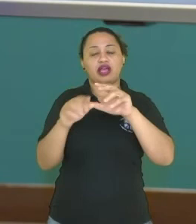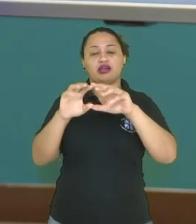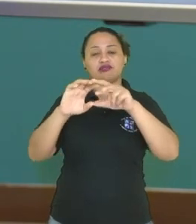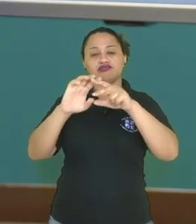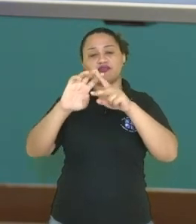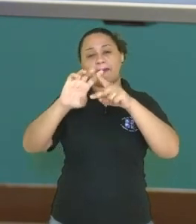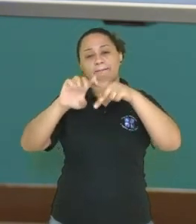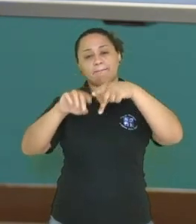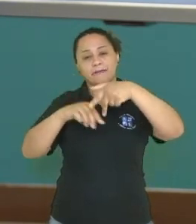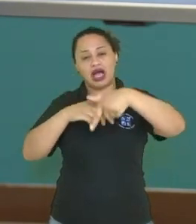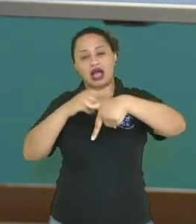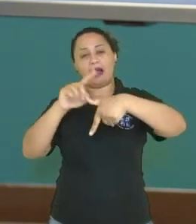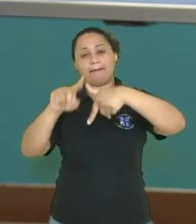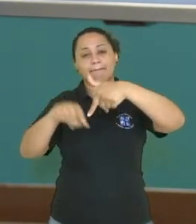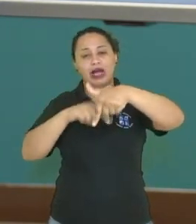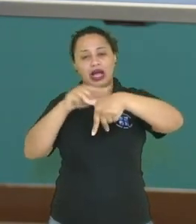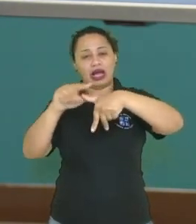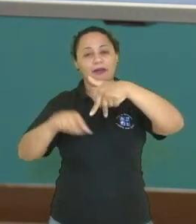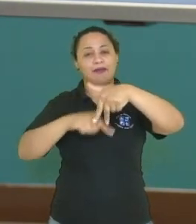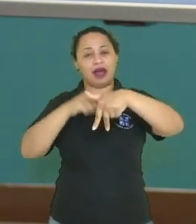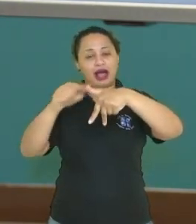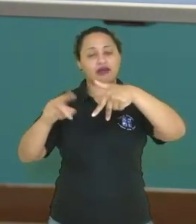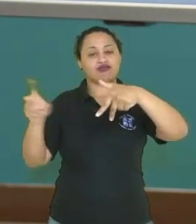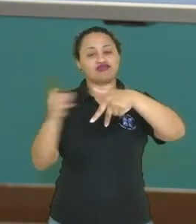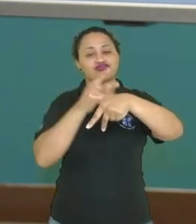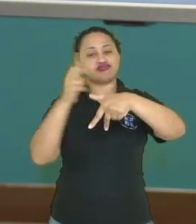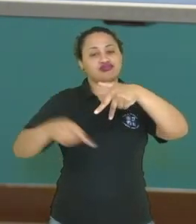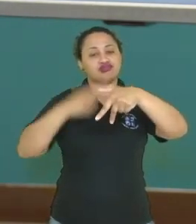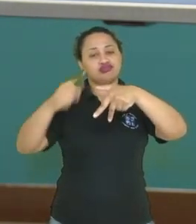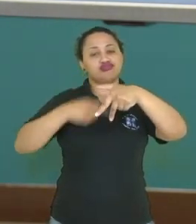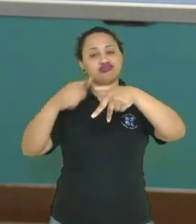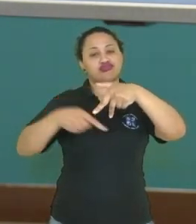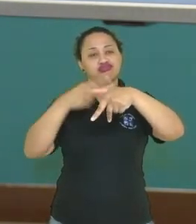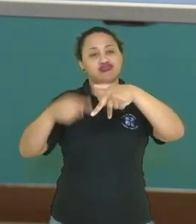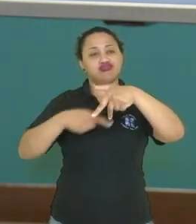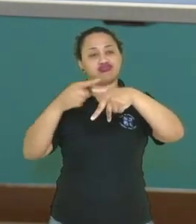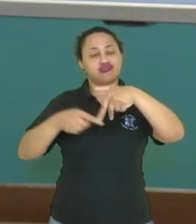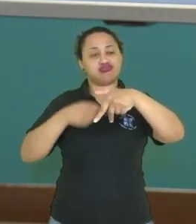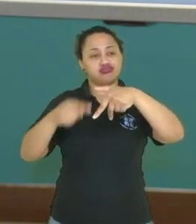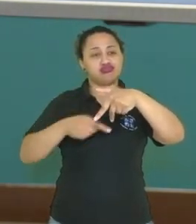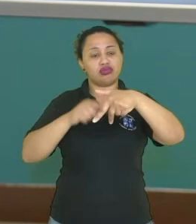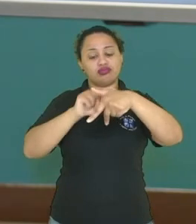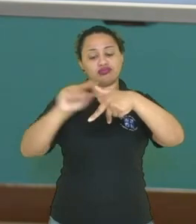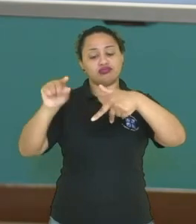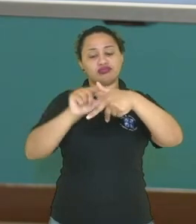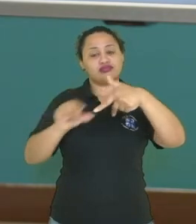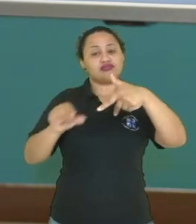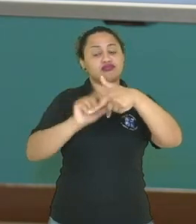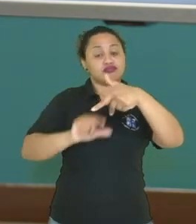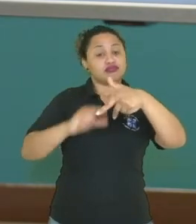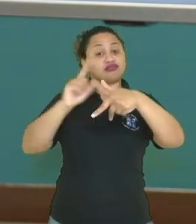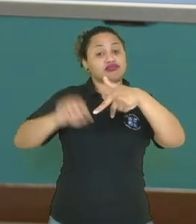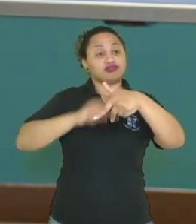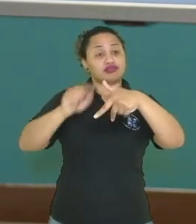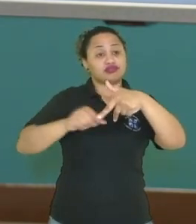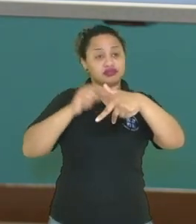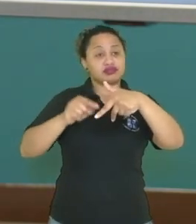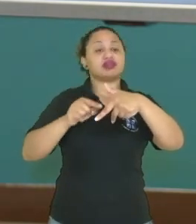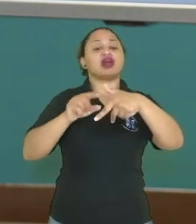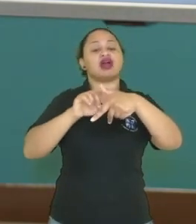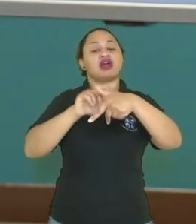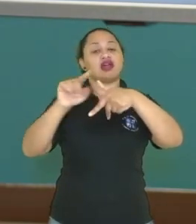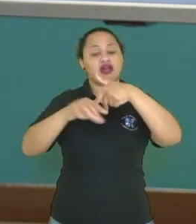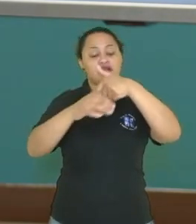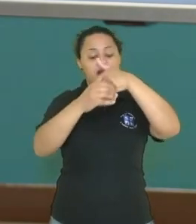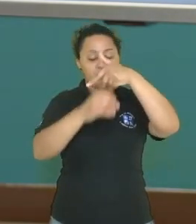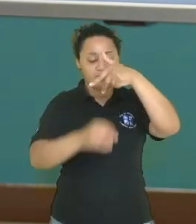pás, né? Desses geradores aqui, né? Pelas hélices e as turbinas, mais uma vez, as